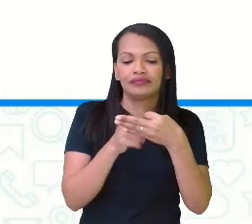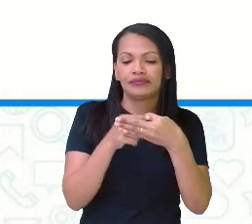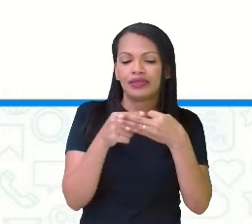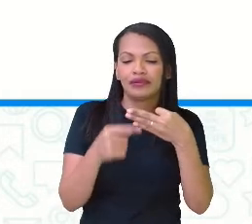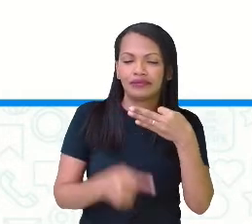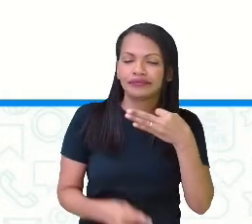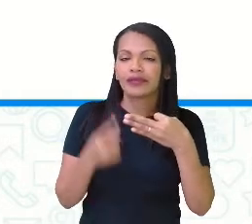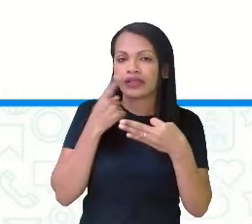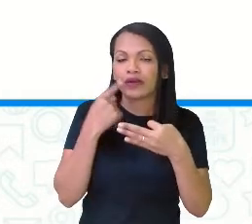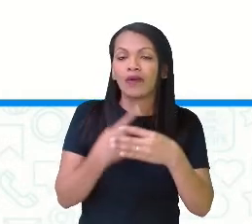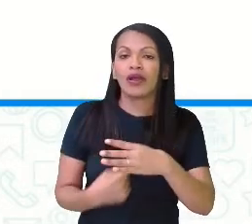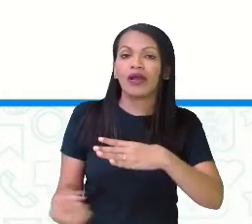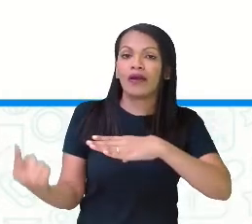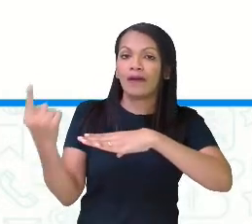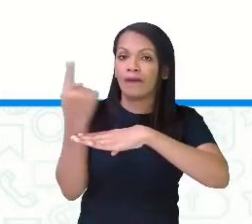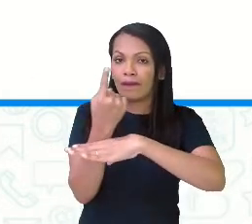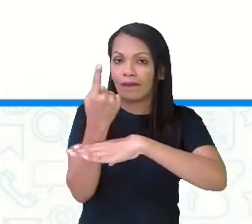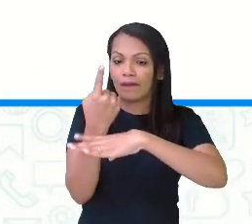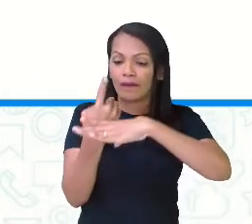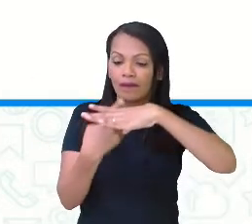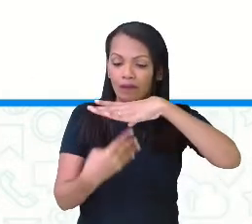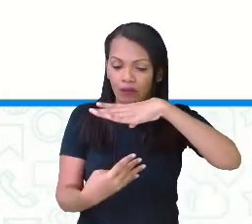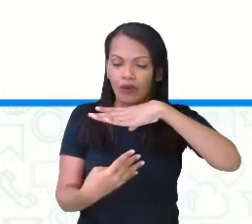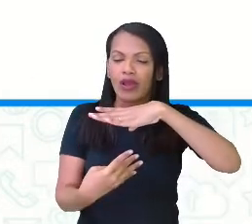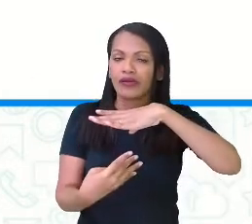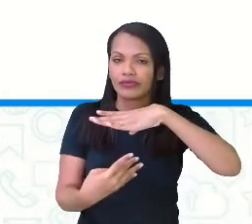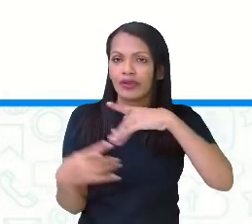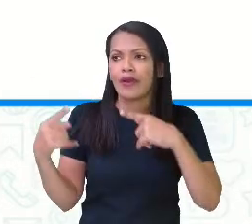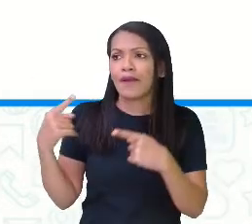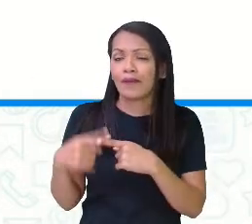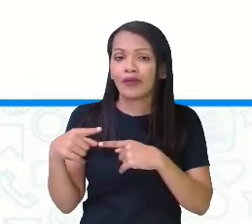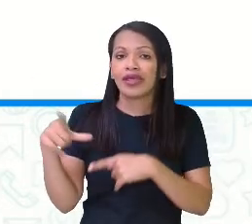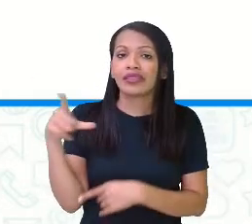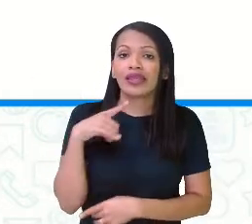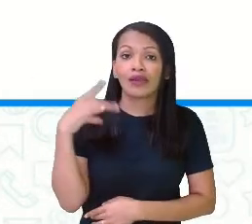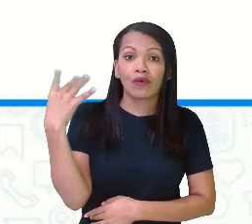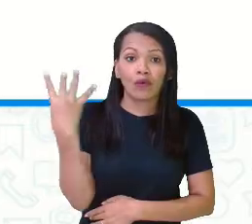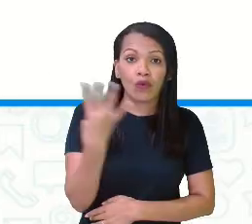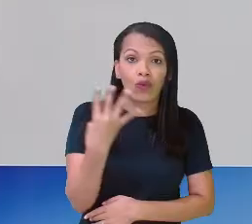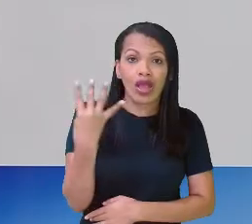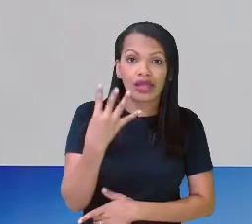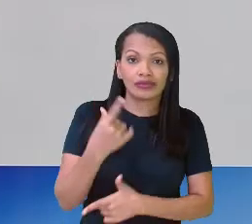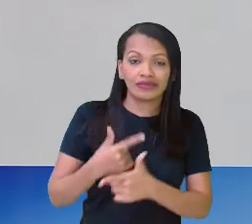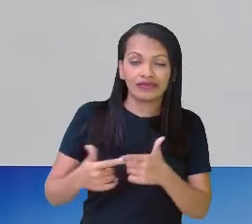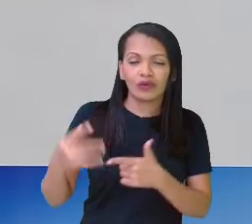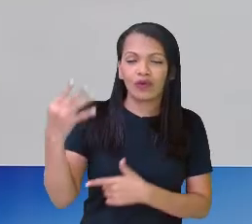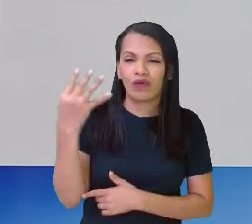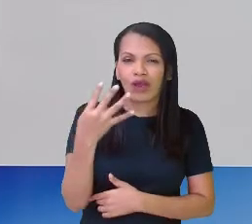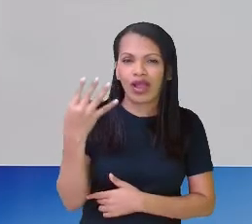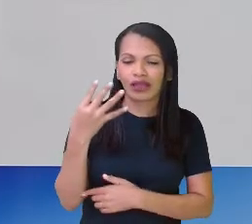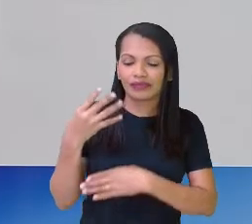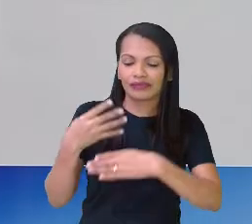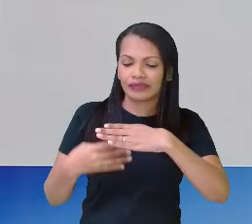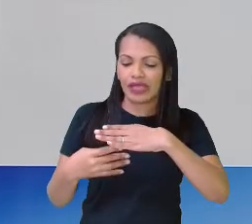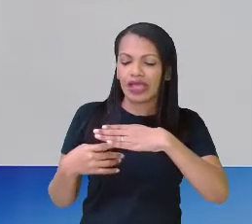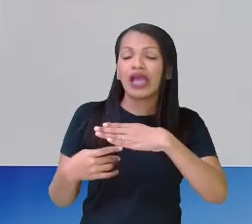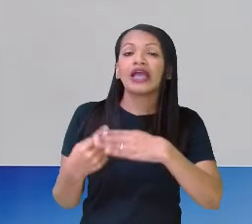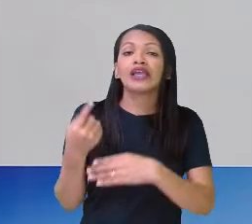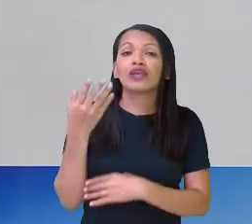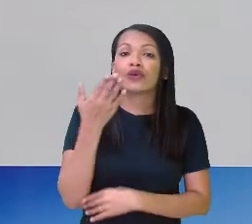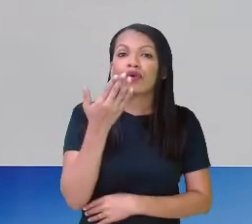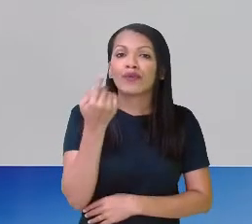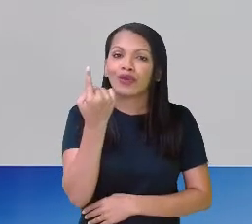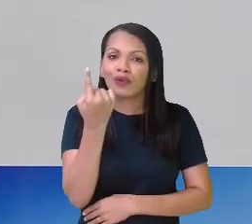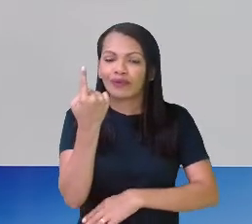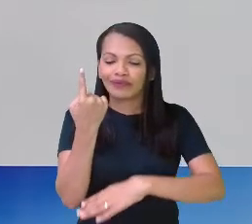representação dessa fração aqui. Eu tenho um quarto. Ó, eu destaquei